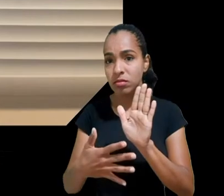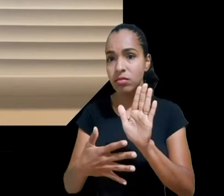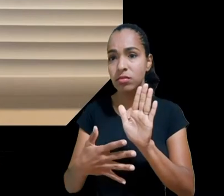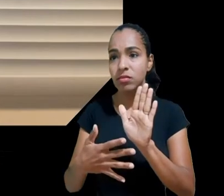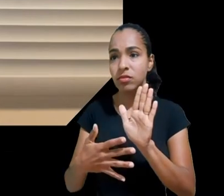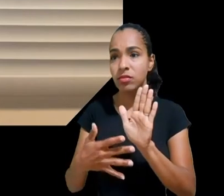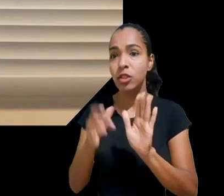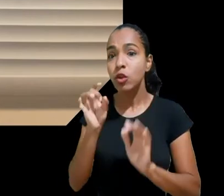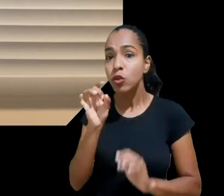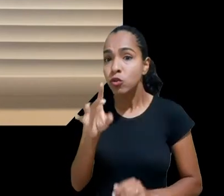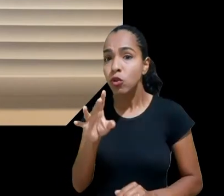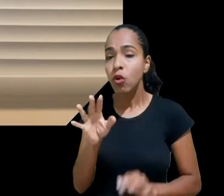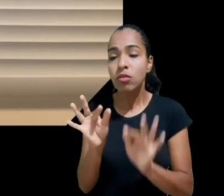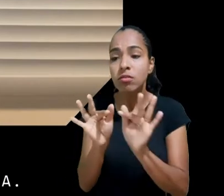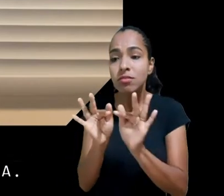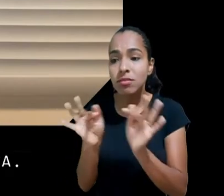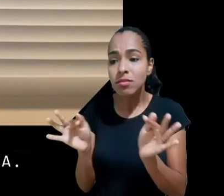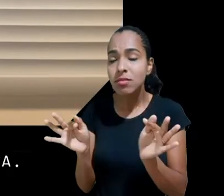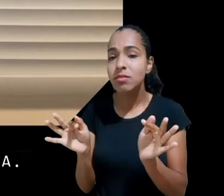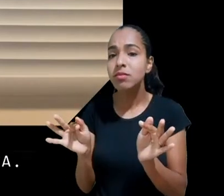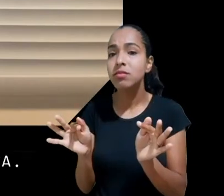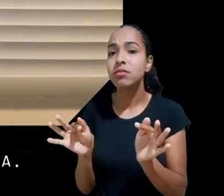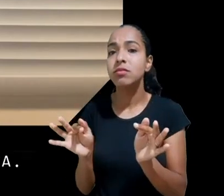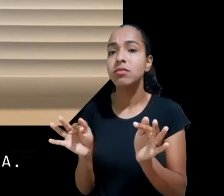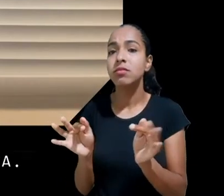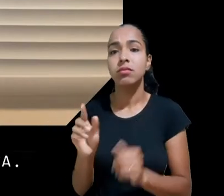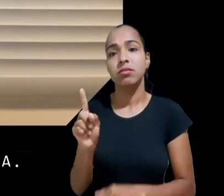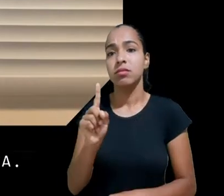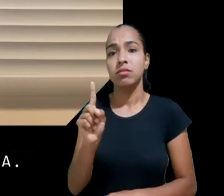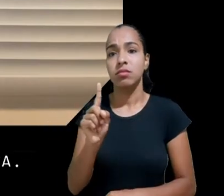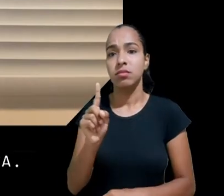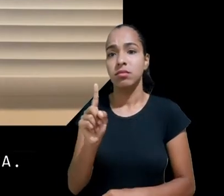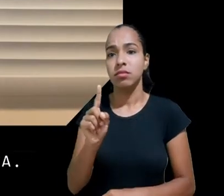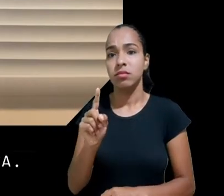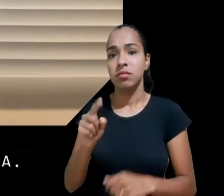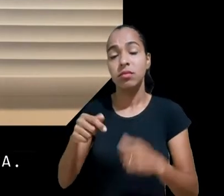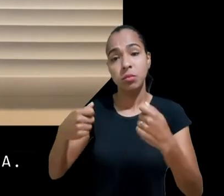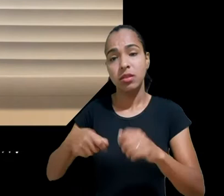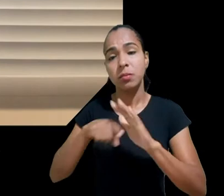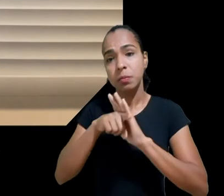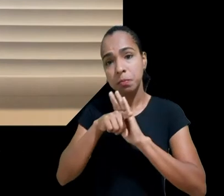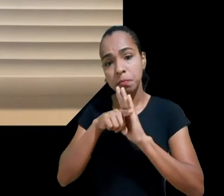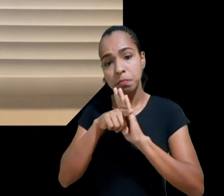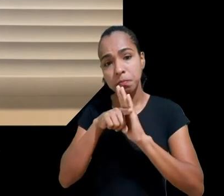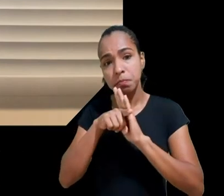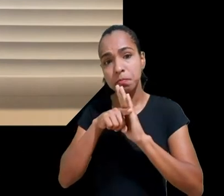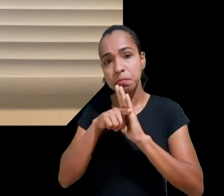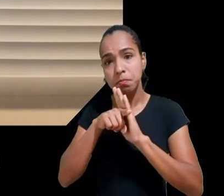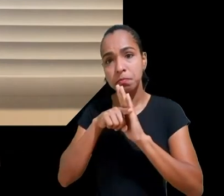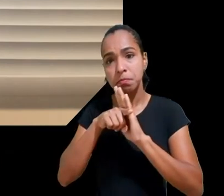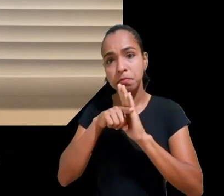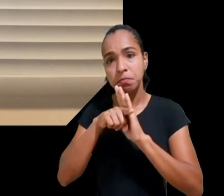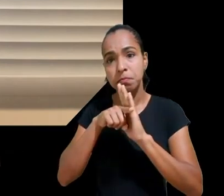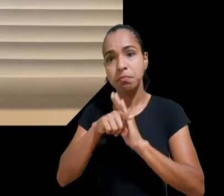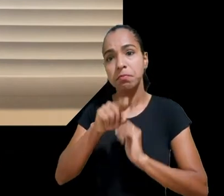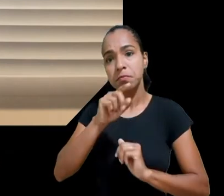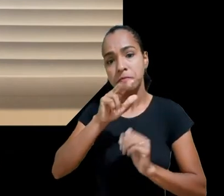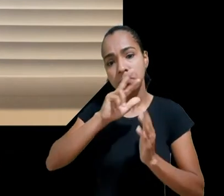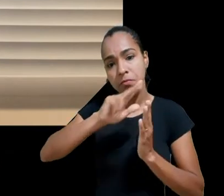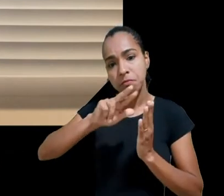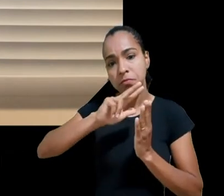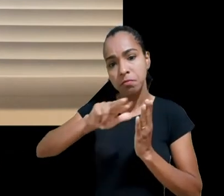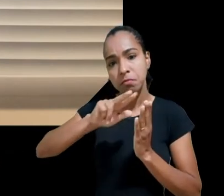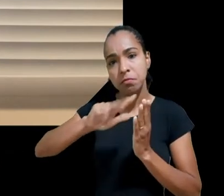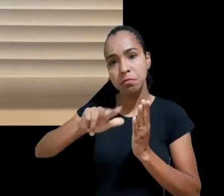um artigo que tem que ser interpretado de acordo com seus pressupostos e levando em consideração que, especialmente quando estamos